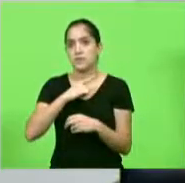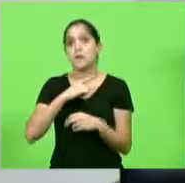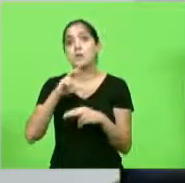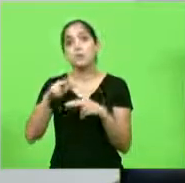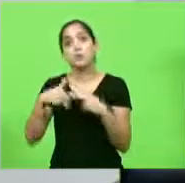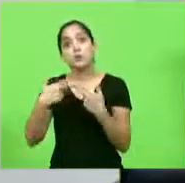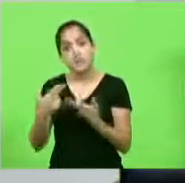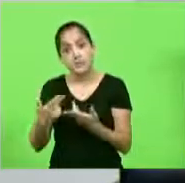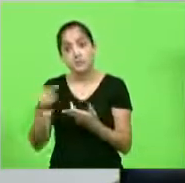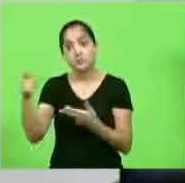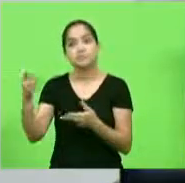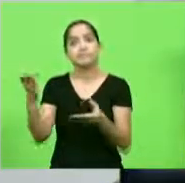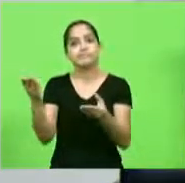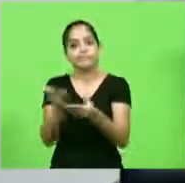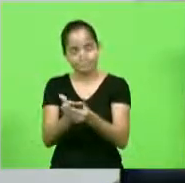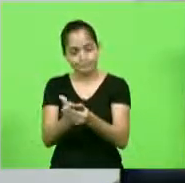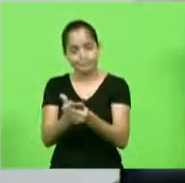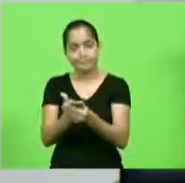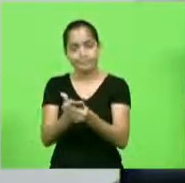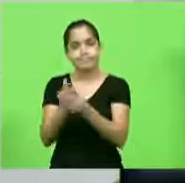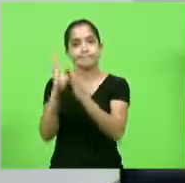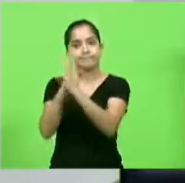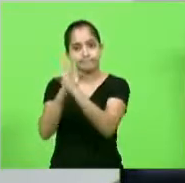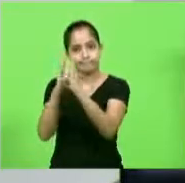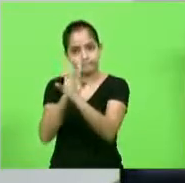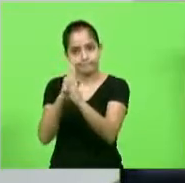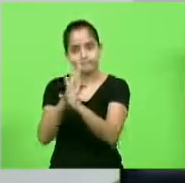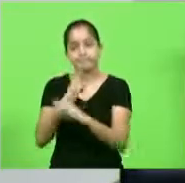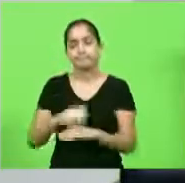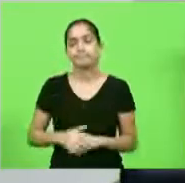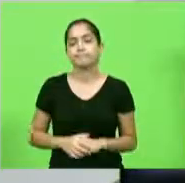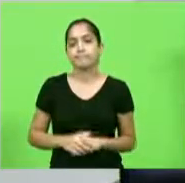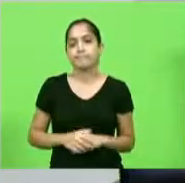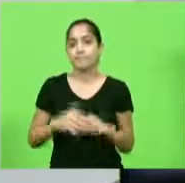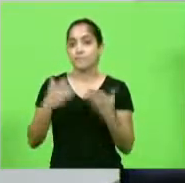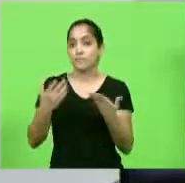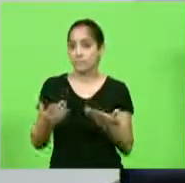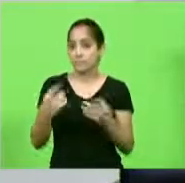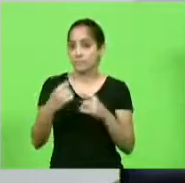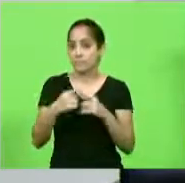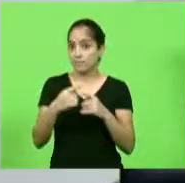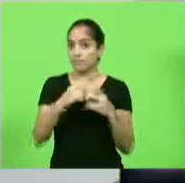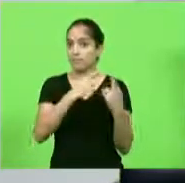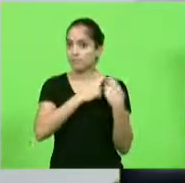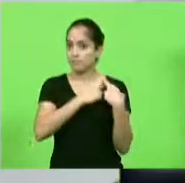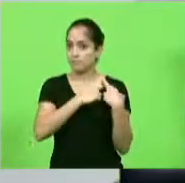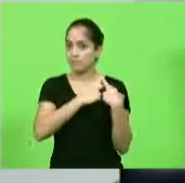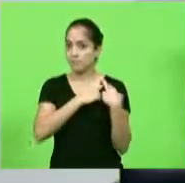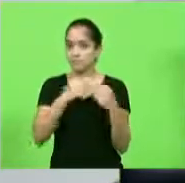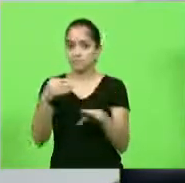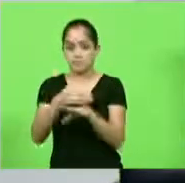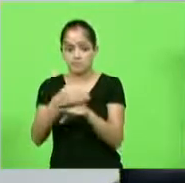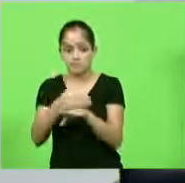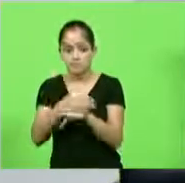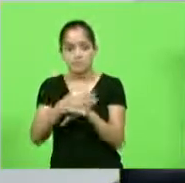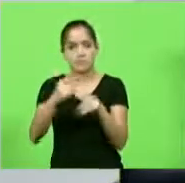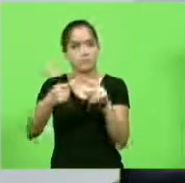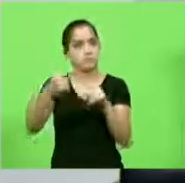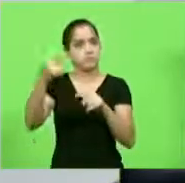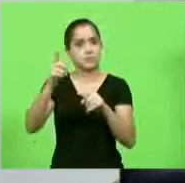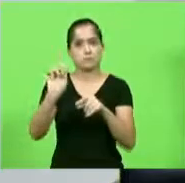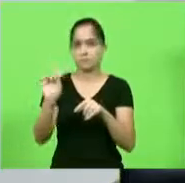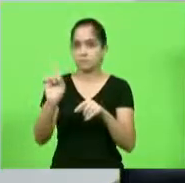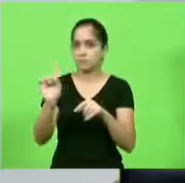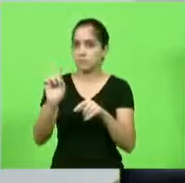está sendo processado e investigado, porque a responsabilidade não é participação, em momento